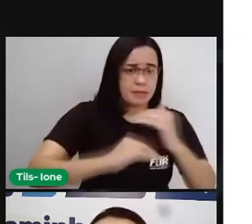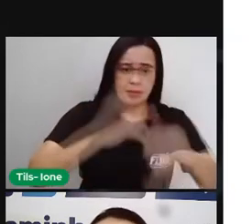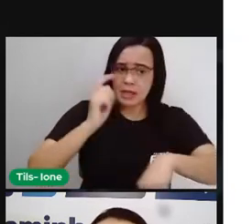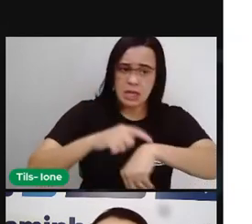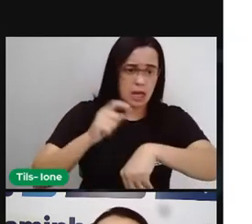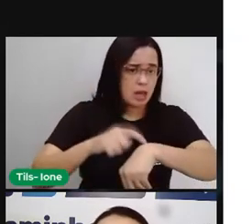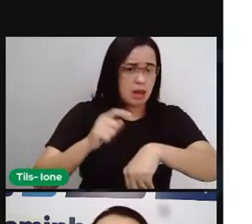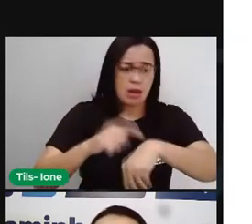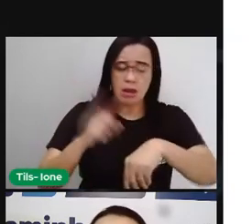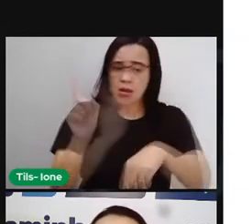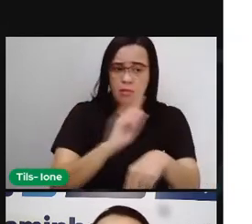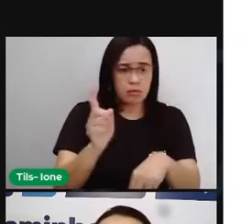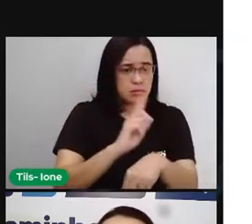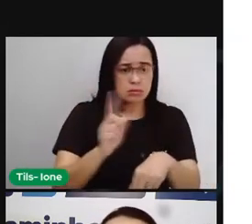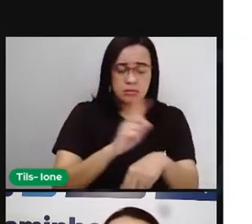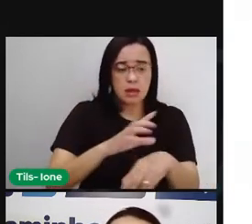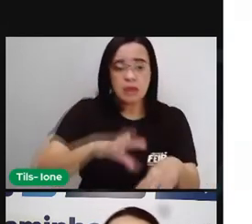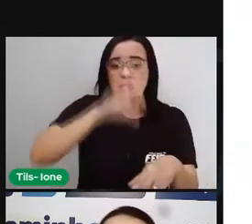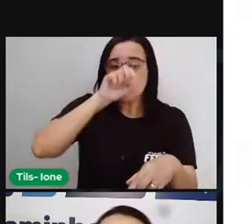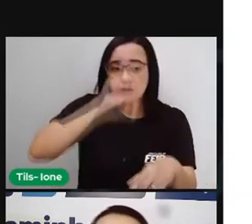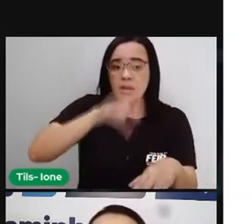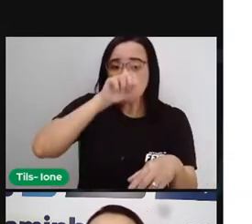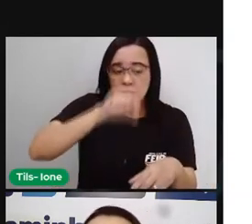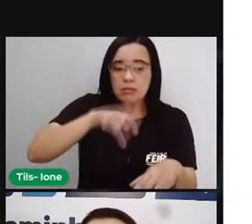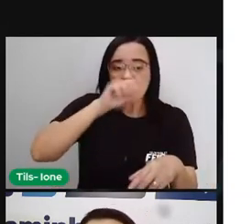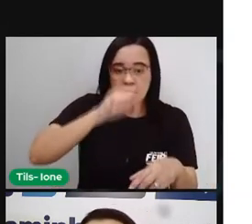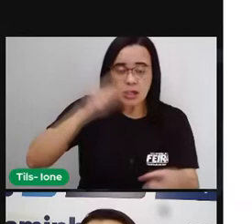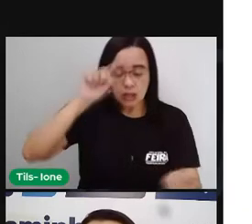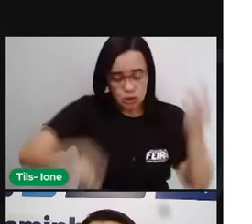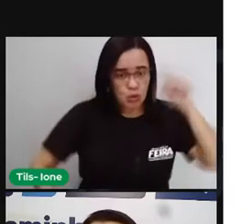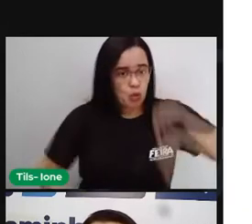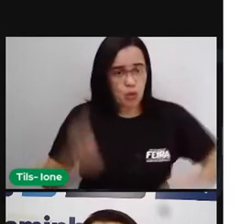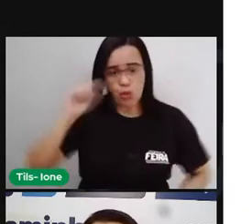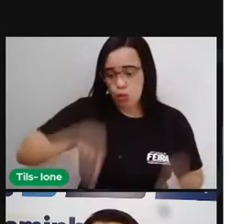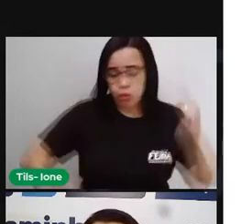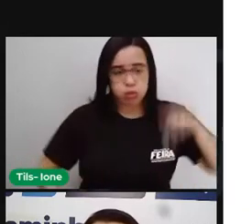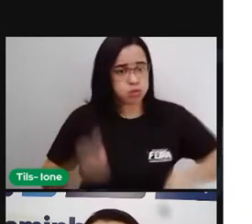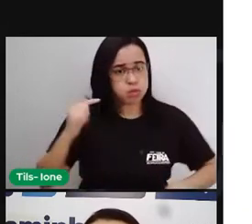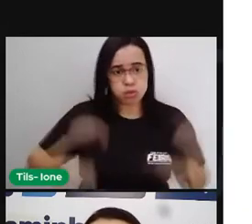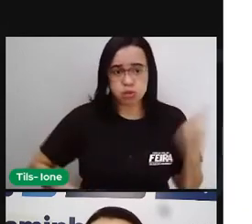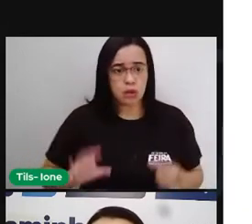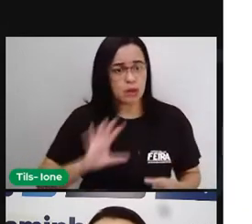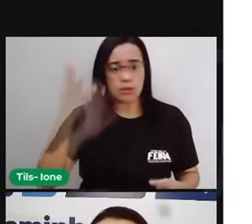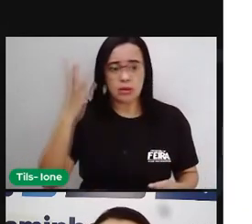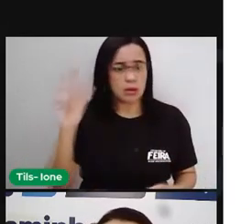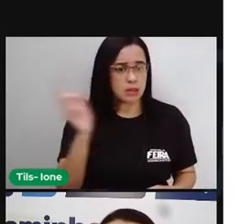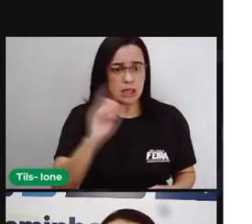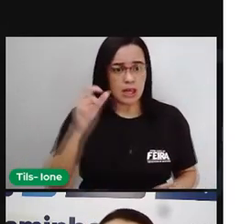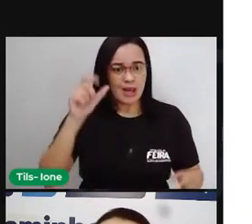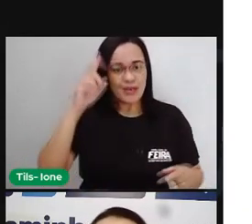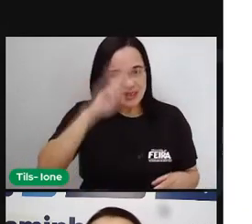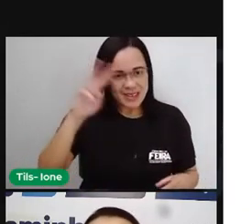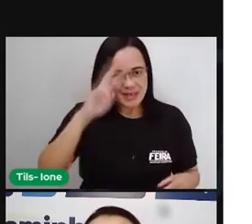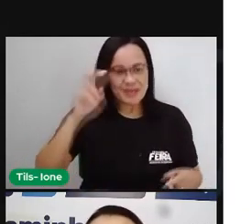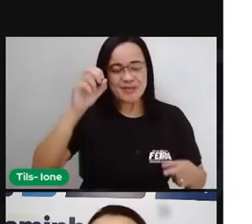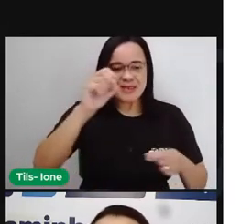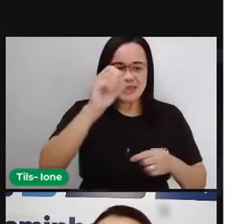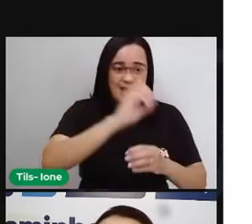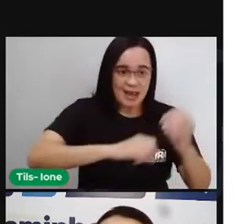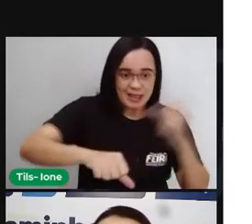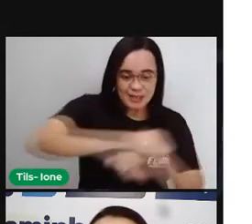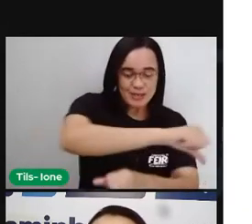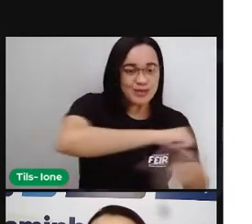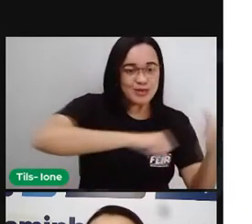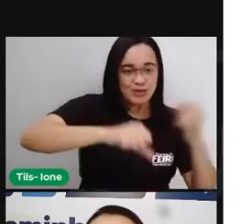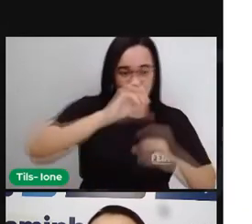corpo, para que a respiração, para que a circulação do sangue aconteça, né? As trocas gasosas e todo esse